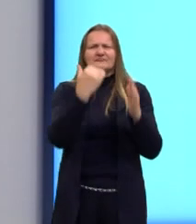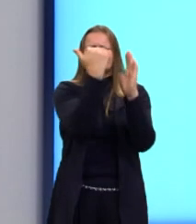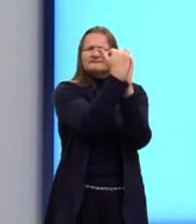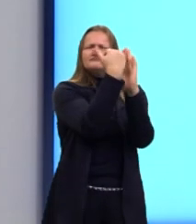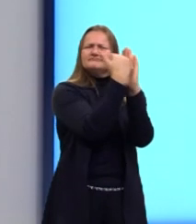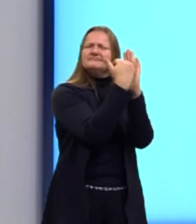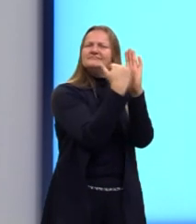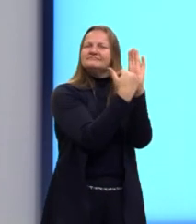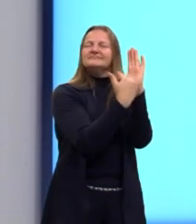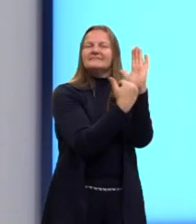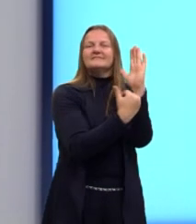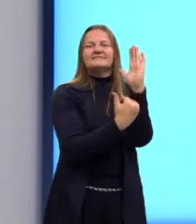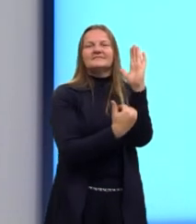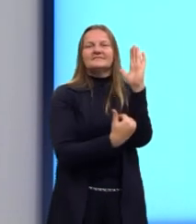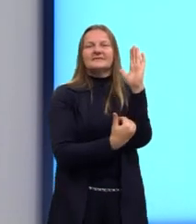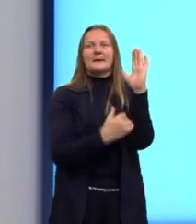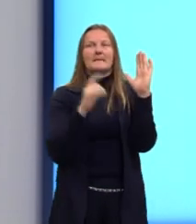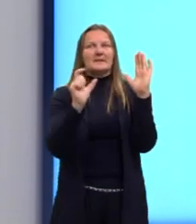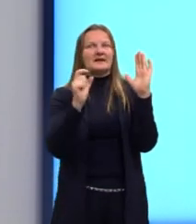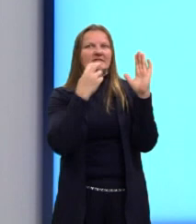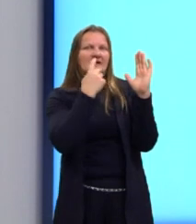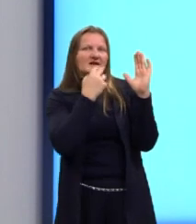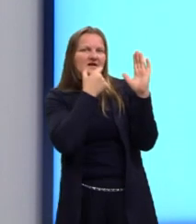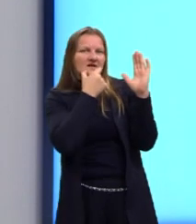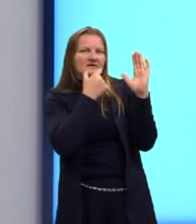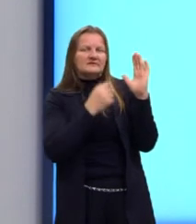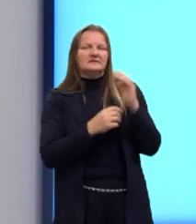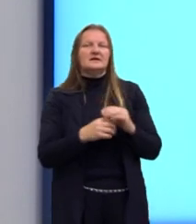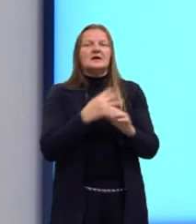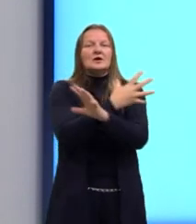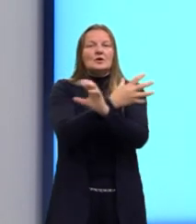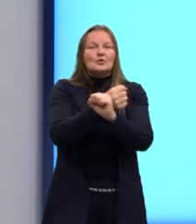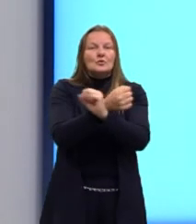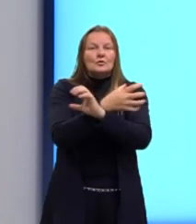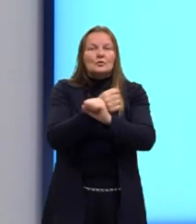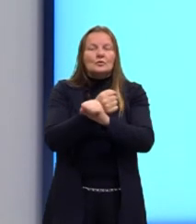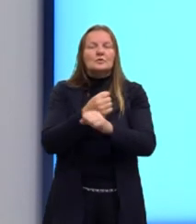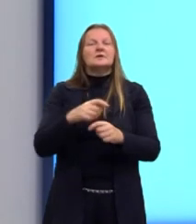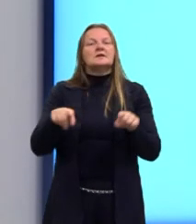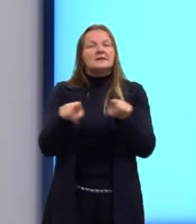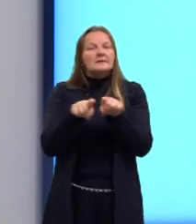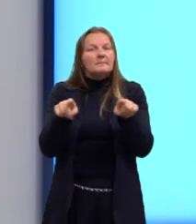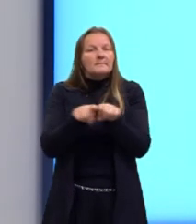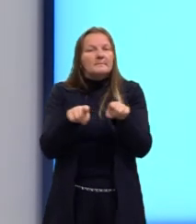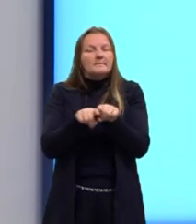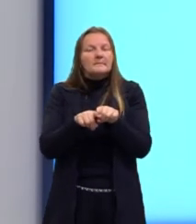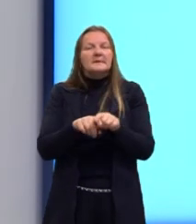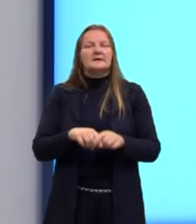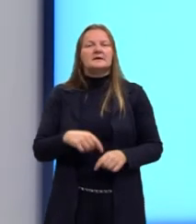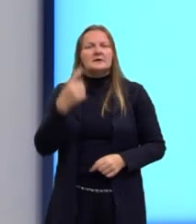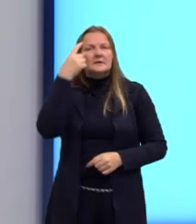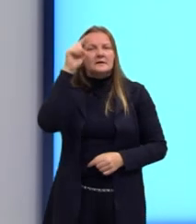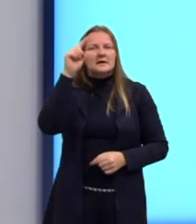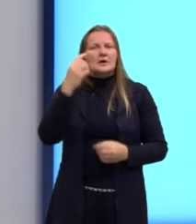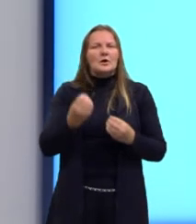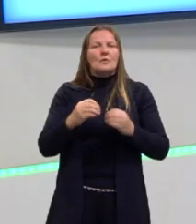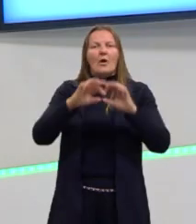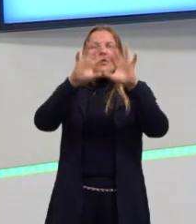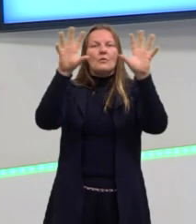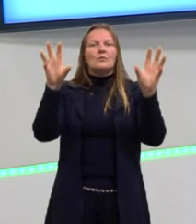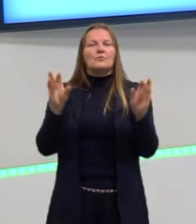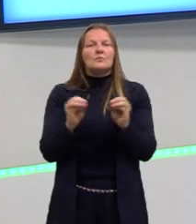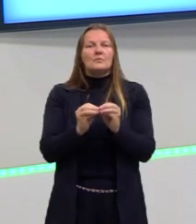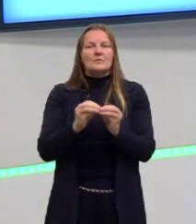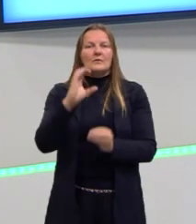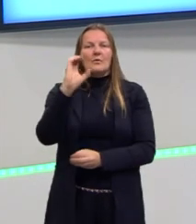Eu tenho também aquelas conjunções, ou aquelas linking words, que são, que passam a ideia de conclusão. Ou